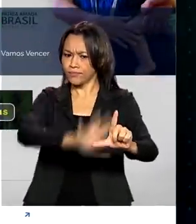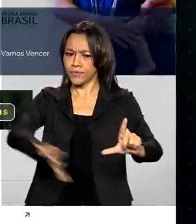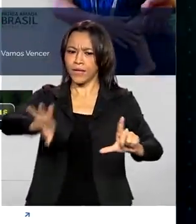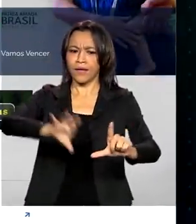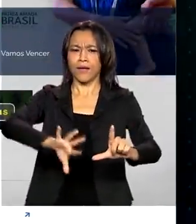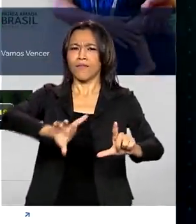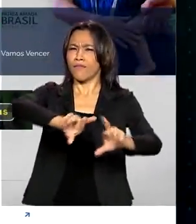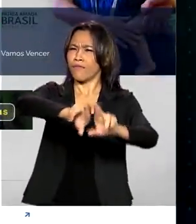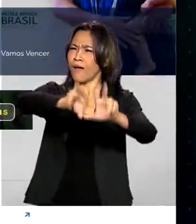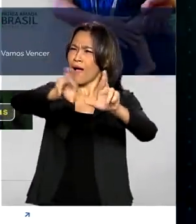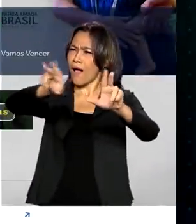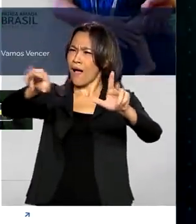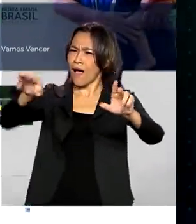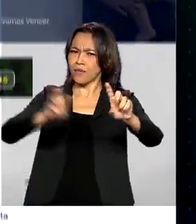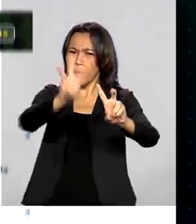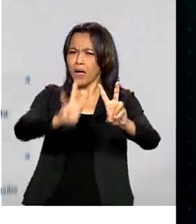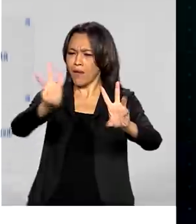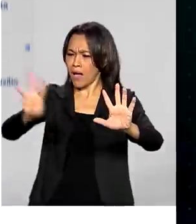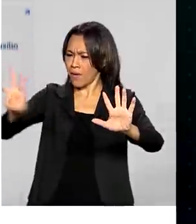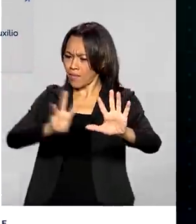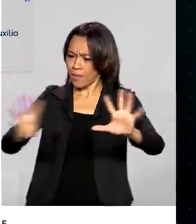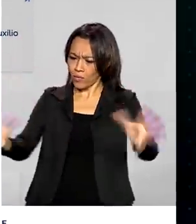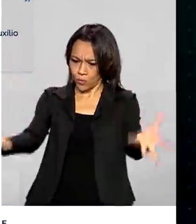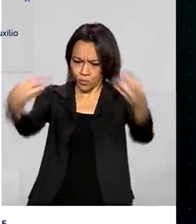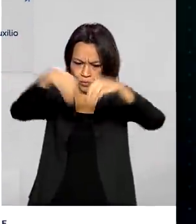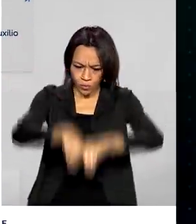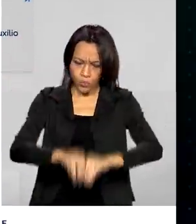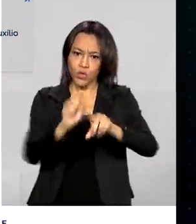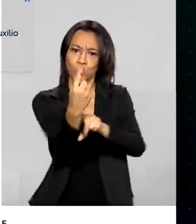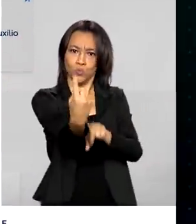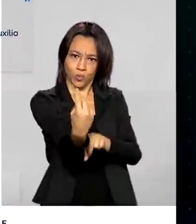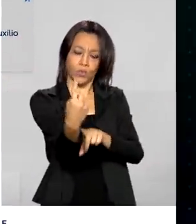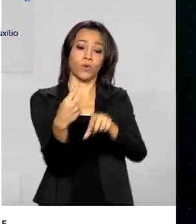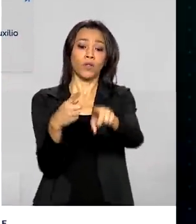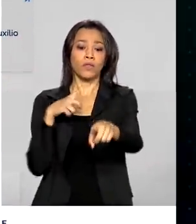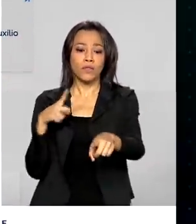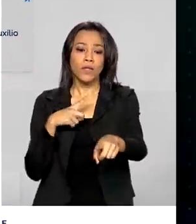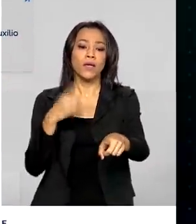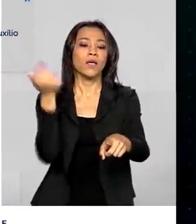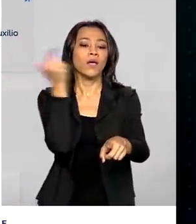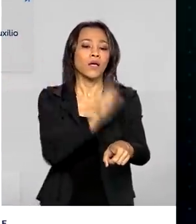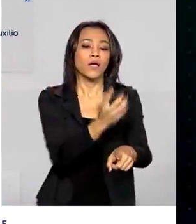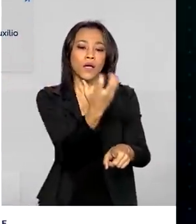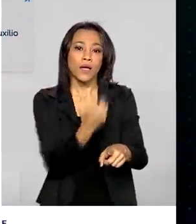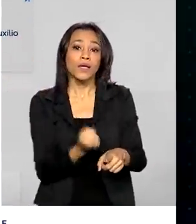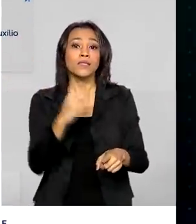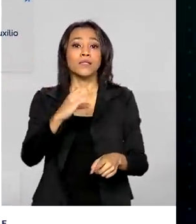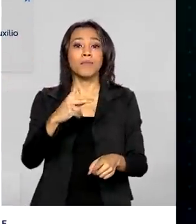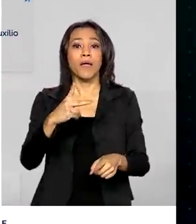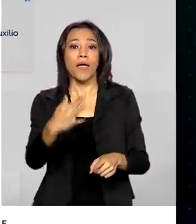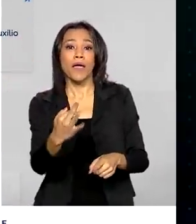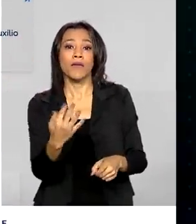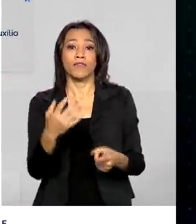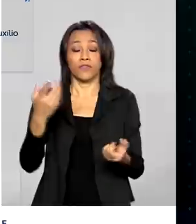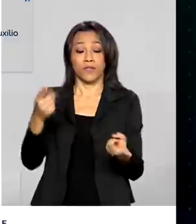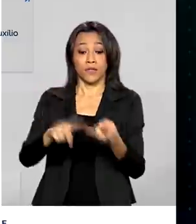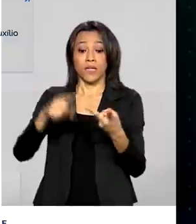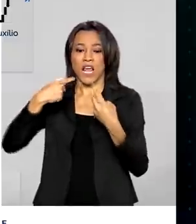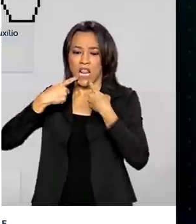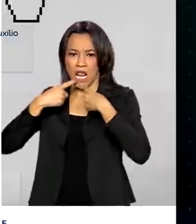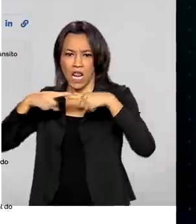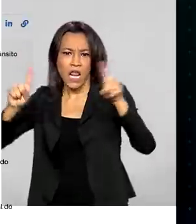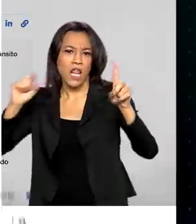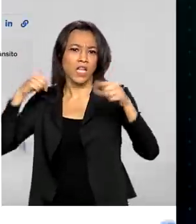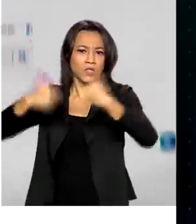em um único portal. Aqui é possível solicitar auxílio emergencial, obter o cartão do CPF digital e até fazer uma denúncia